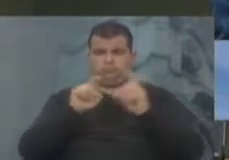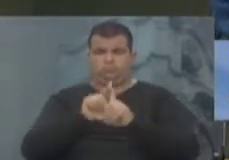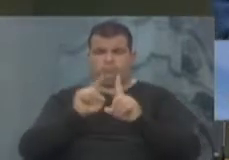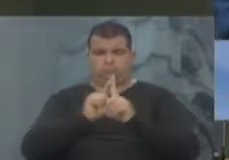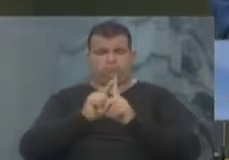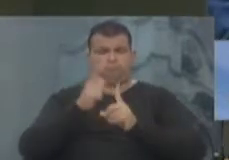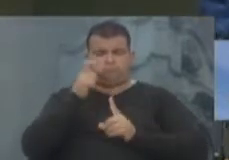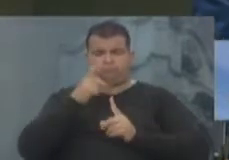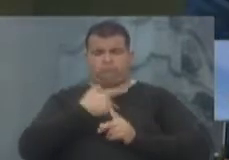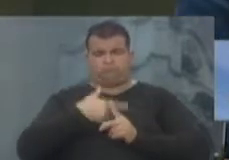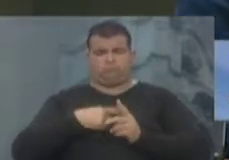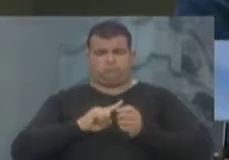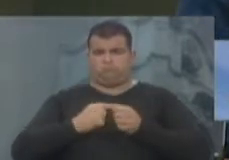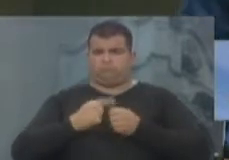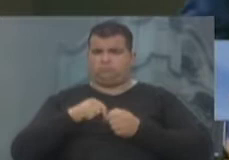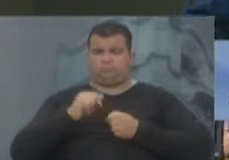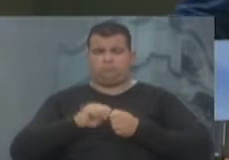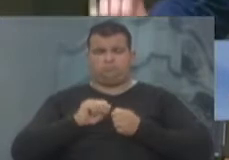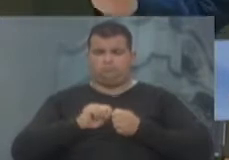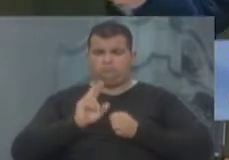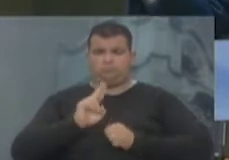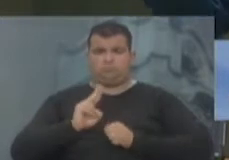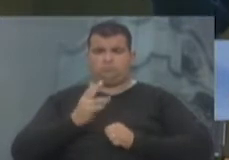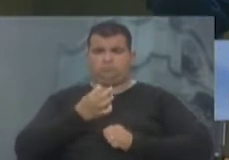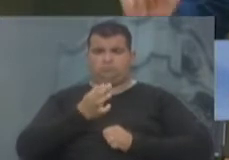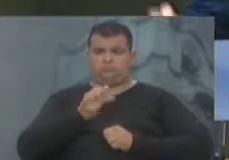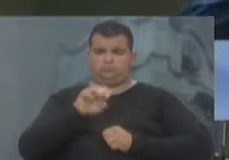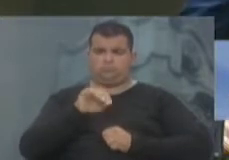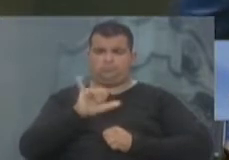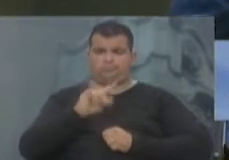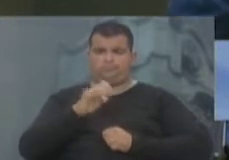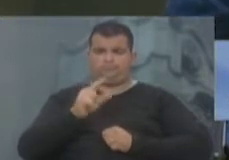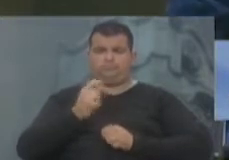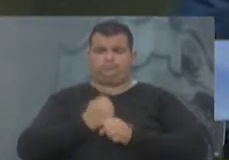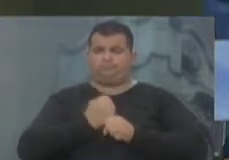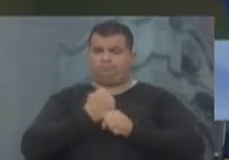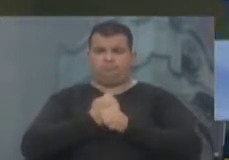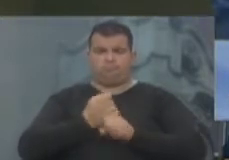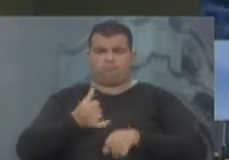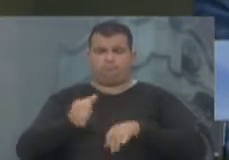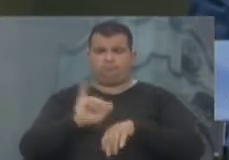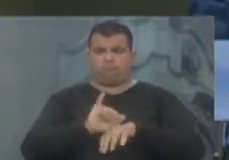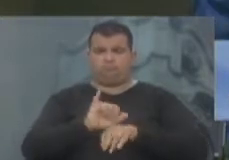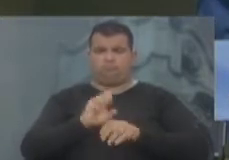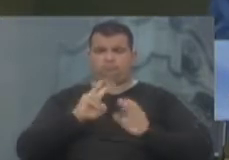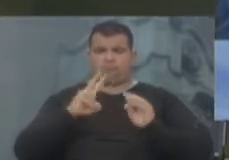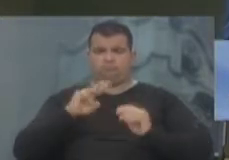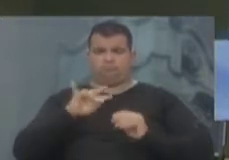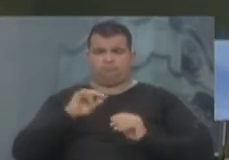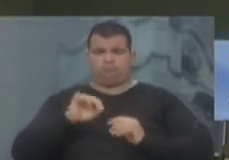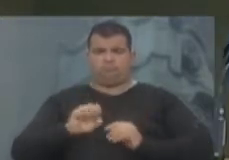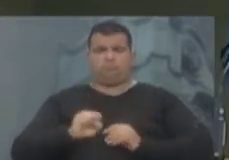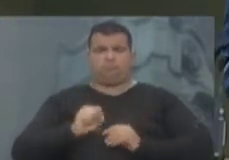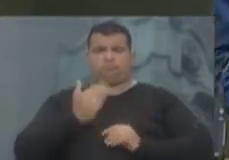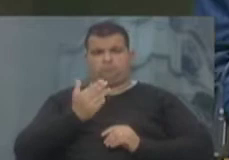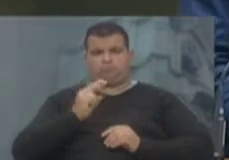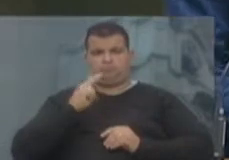interesse público da cidade é sim de fazer usufruto desses 60 milhões de reais para a construção dos centros de eventos. Vereador Nedo, eu lhe concedo a parte.